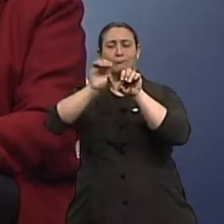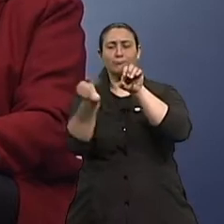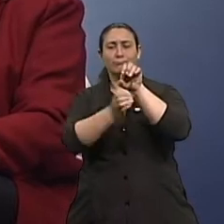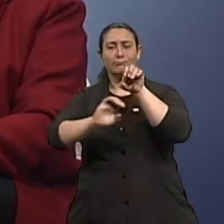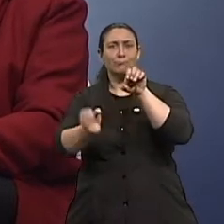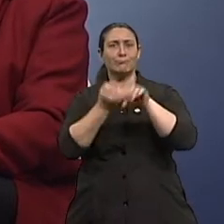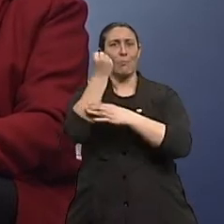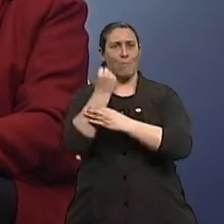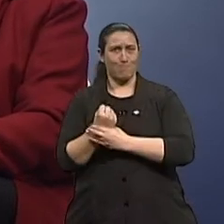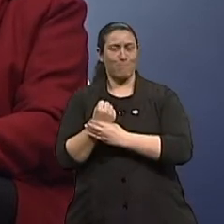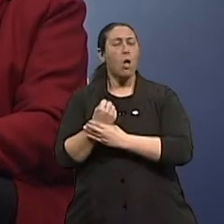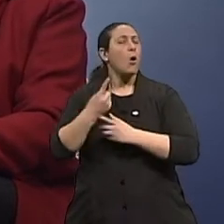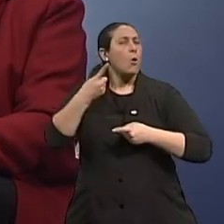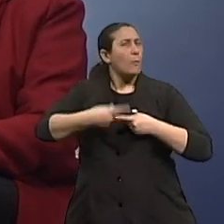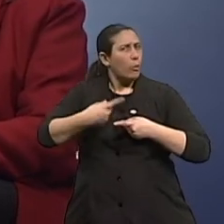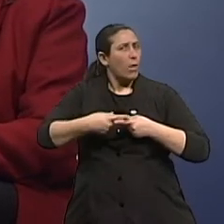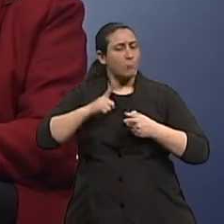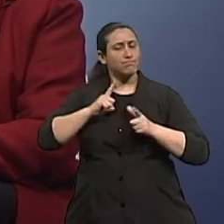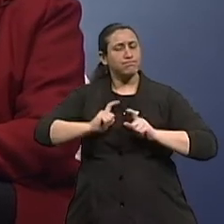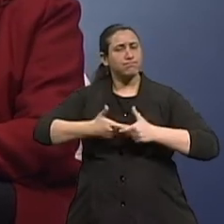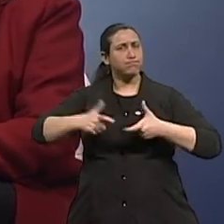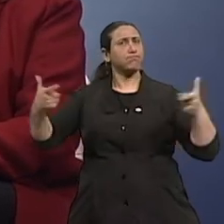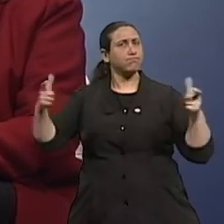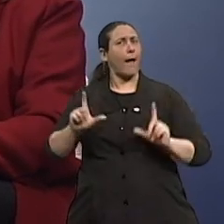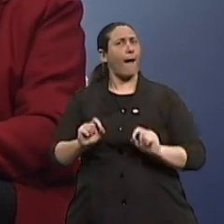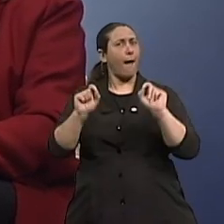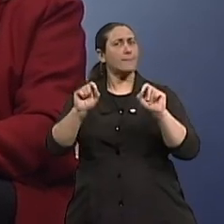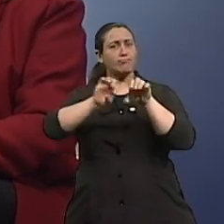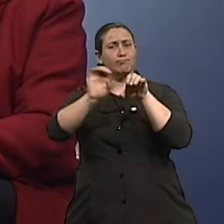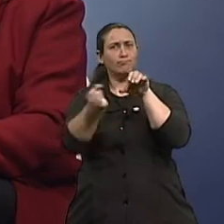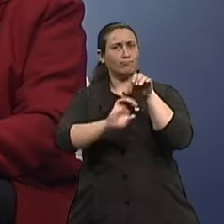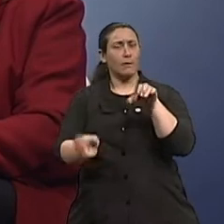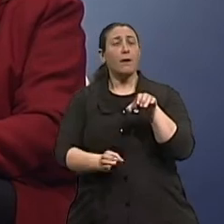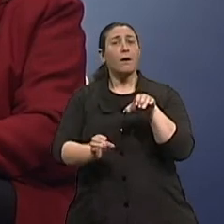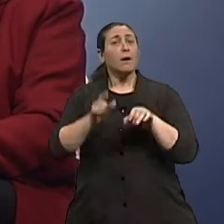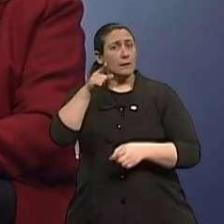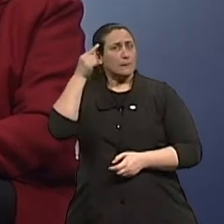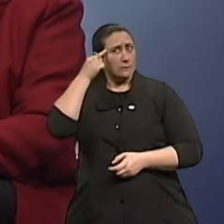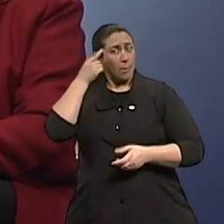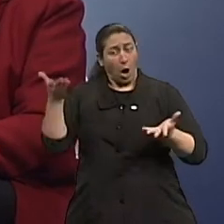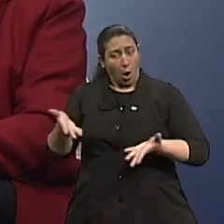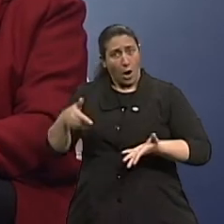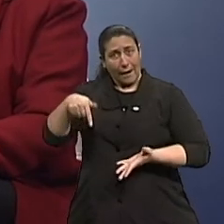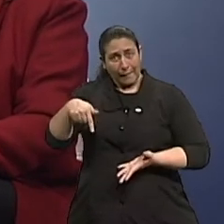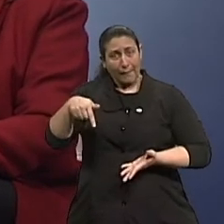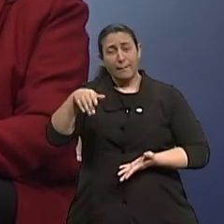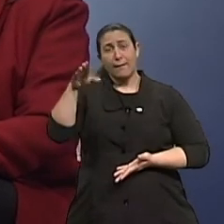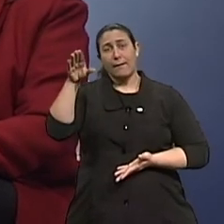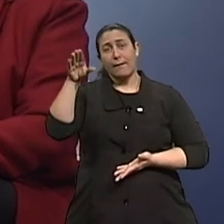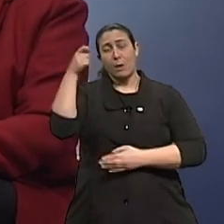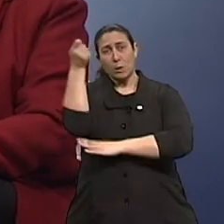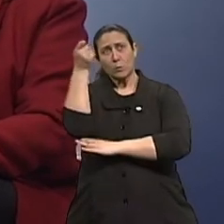tumor maligno, ele vem crescendo aqui no Estado. E nós já somos o segundo mais comum entre as